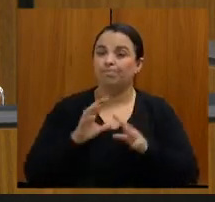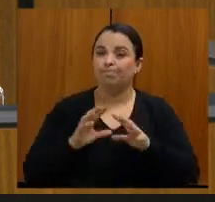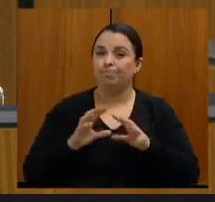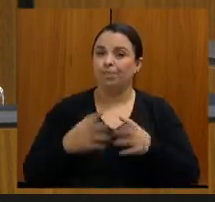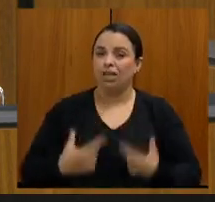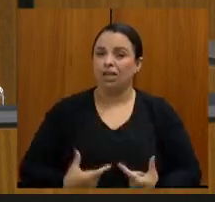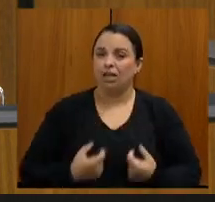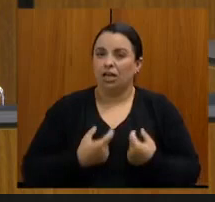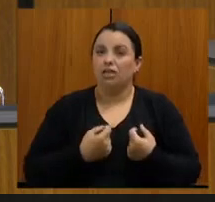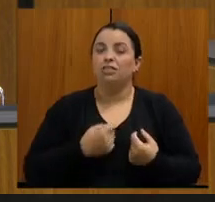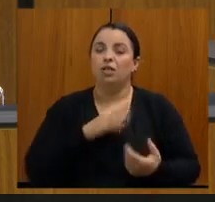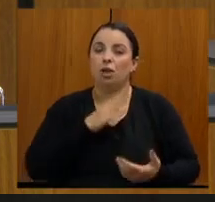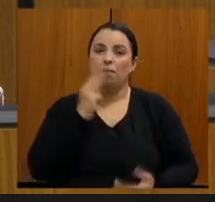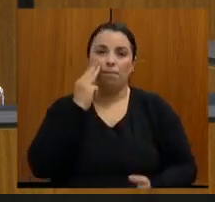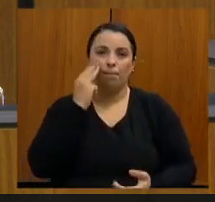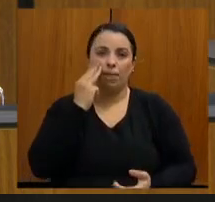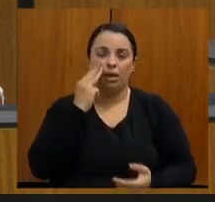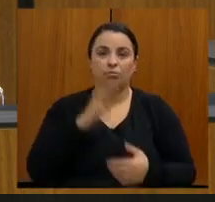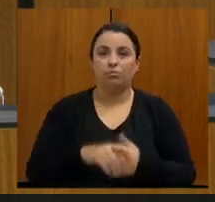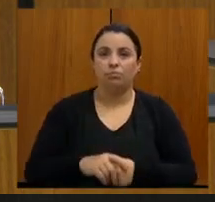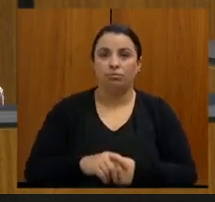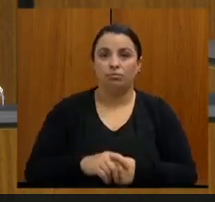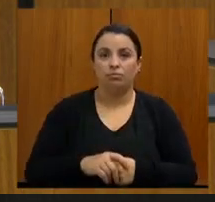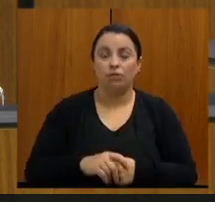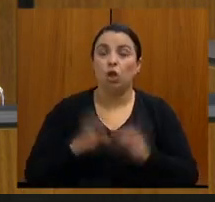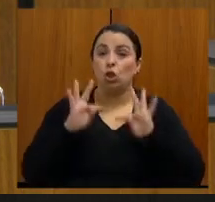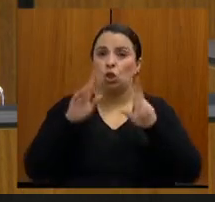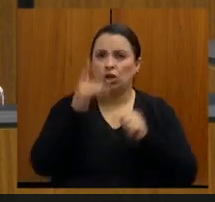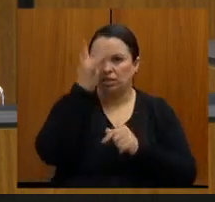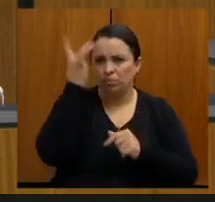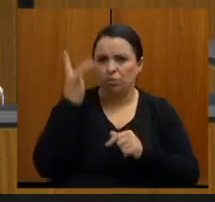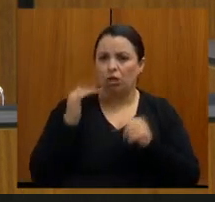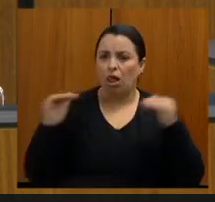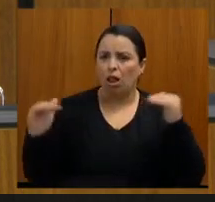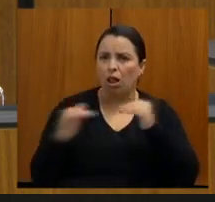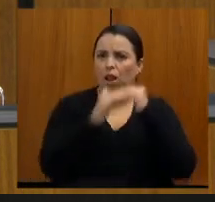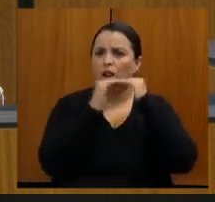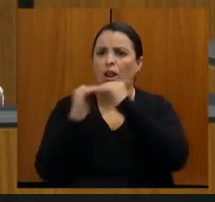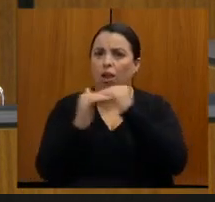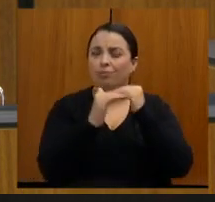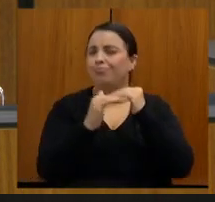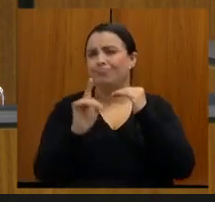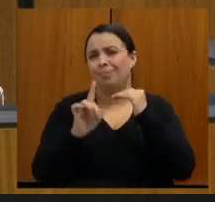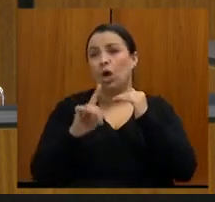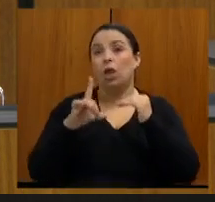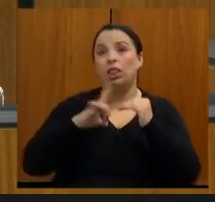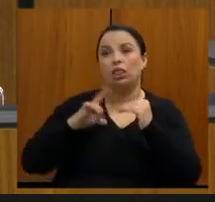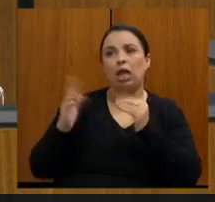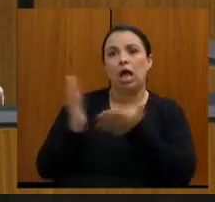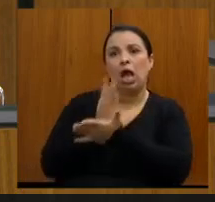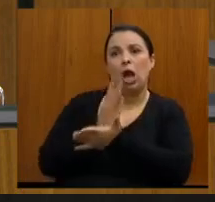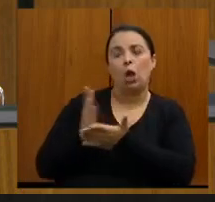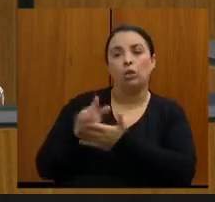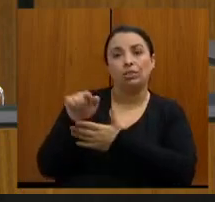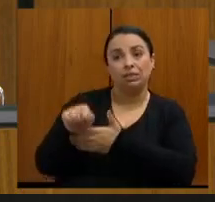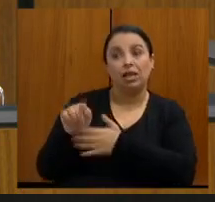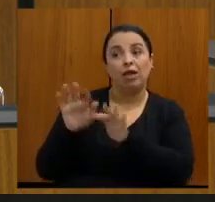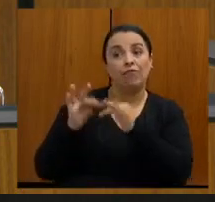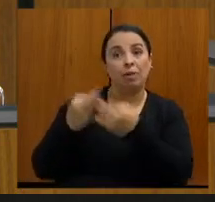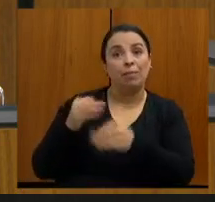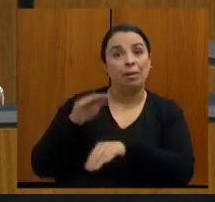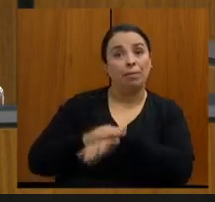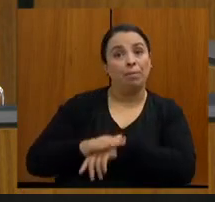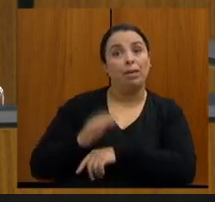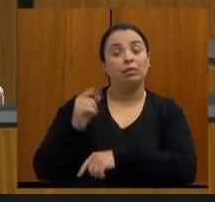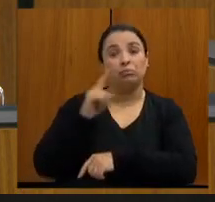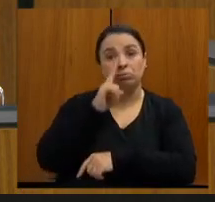único pacote as pessoas. Existem pessoas que são de famílias que têm risco aumentado do